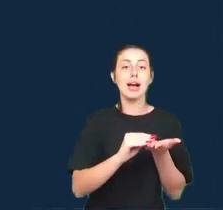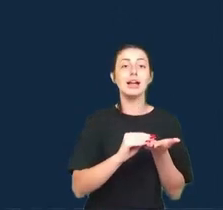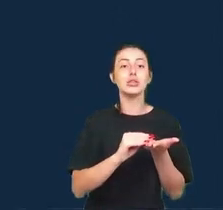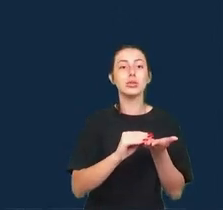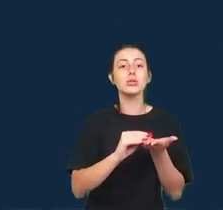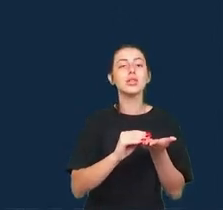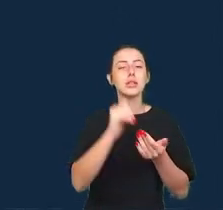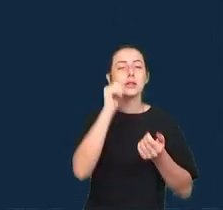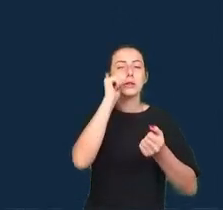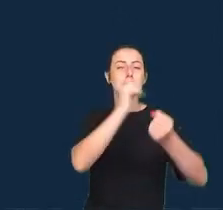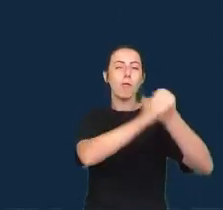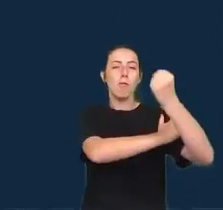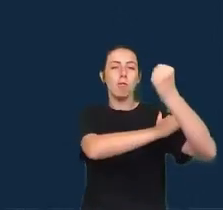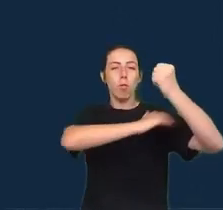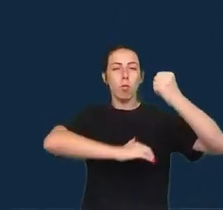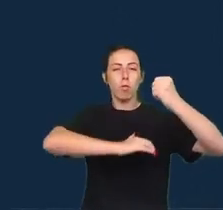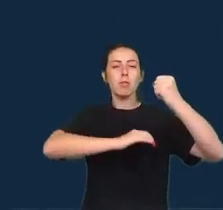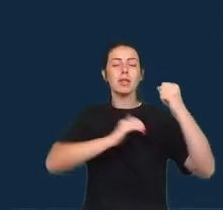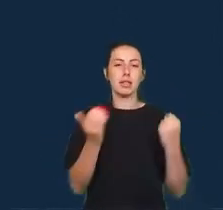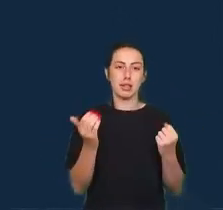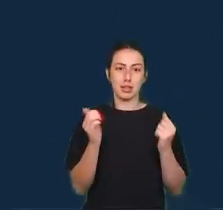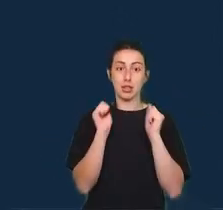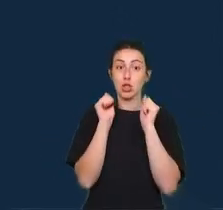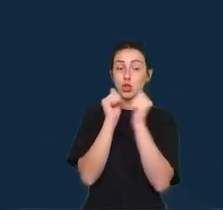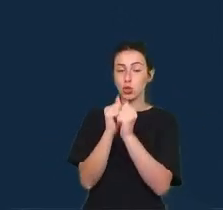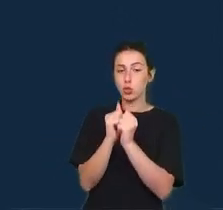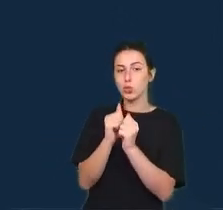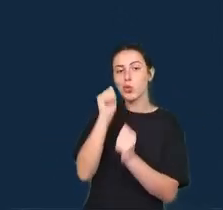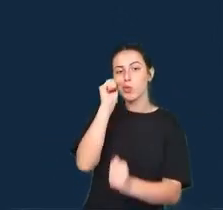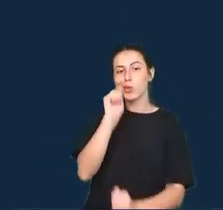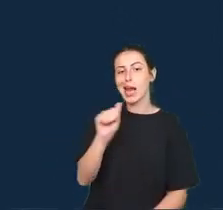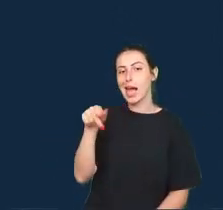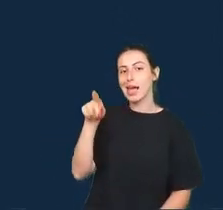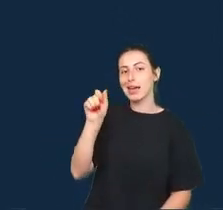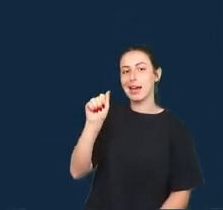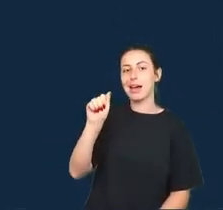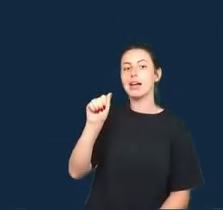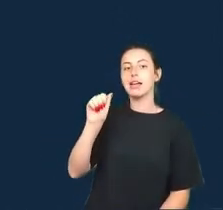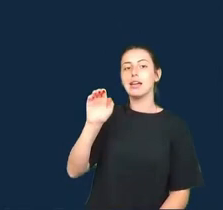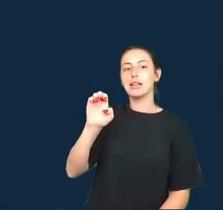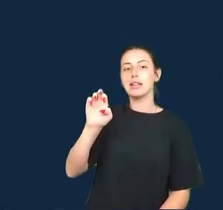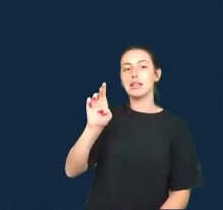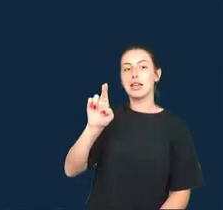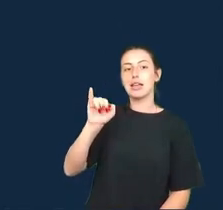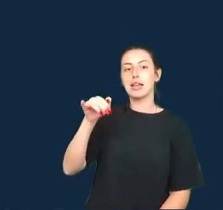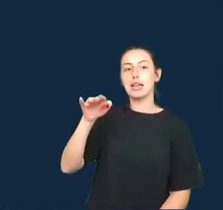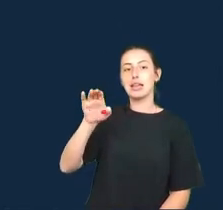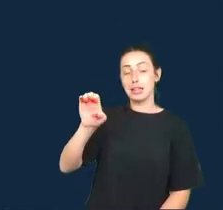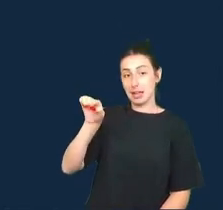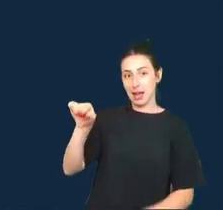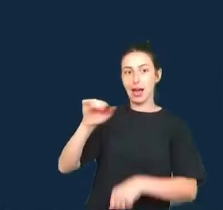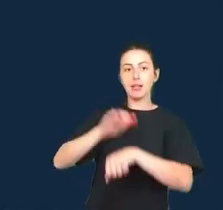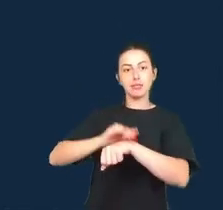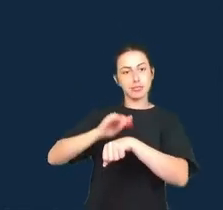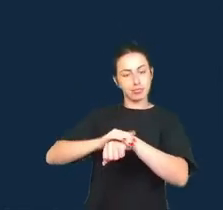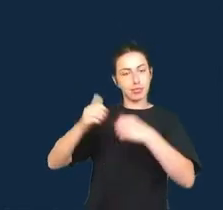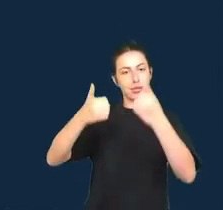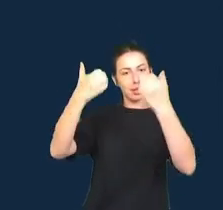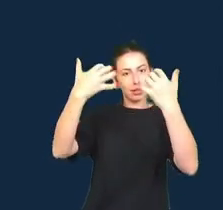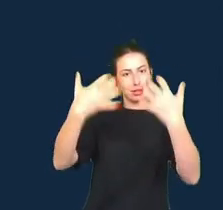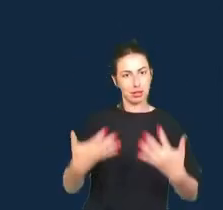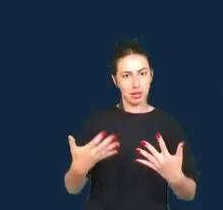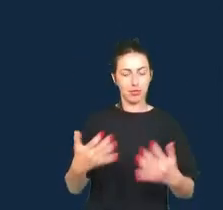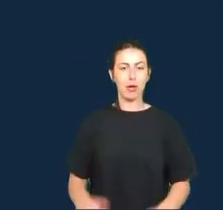seguindo Caterine de Inácio e seu capítulo nesse livro. De acordo com Caterine de Inácio, assumir uma